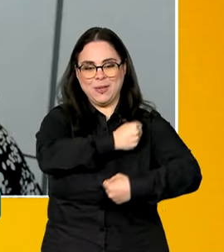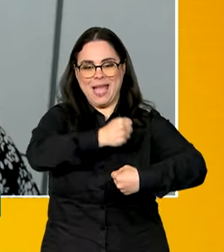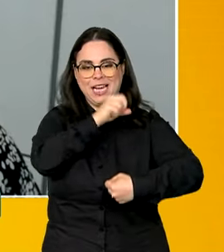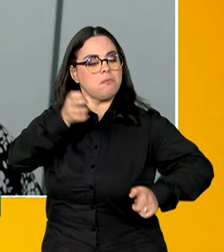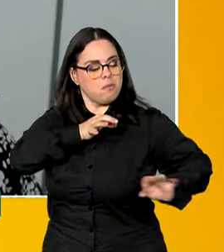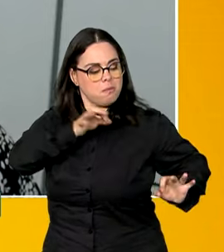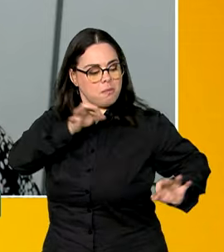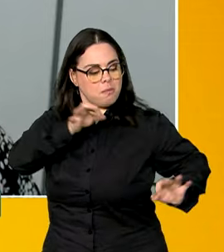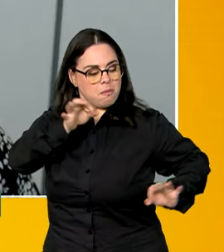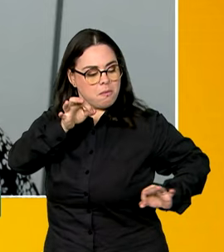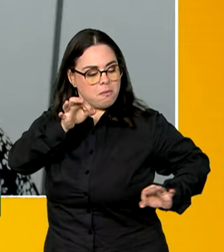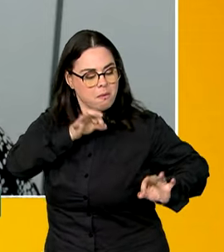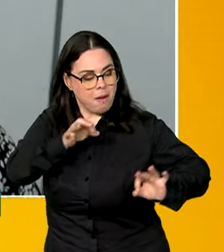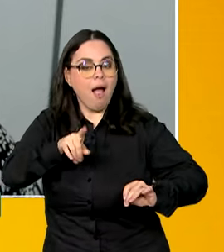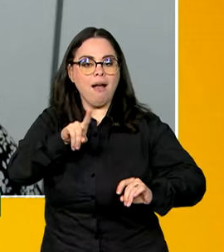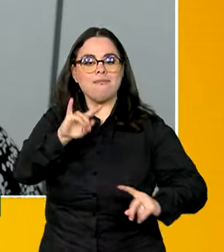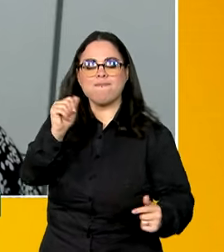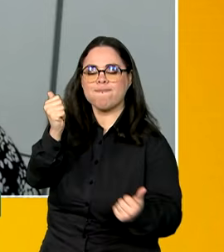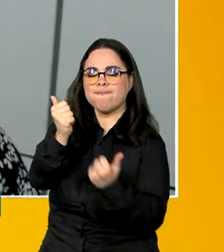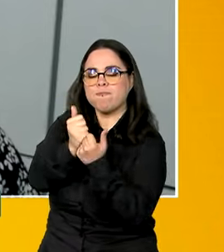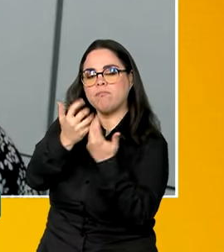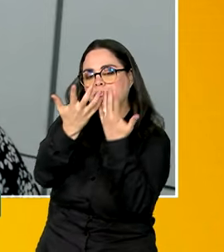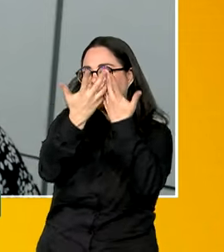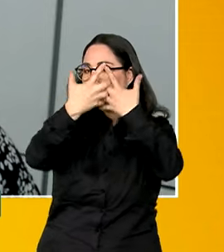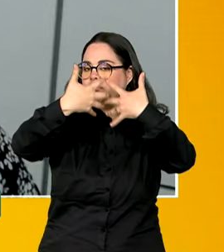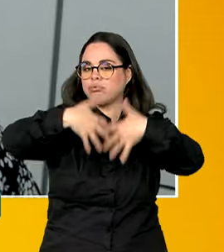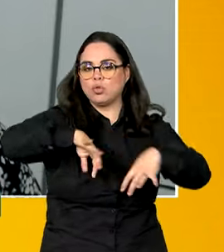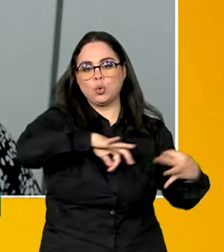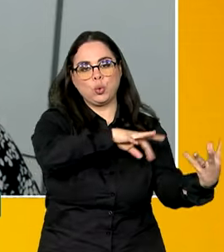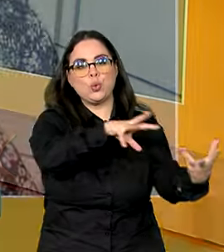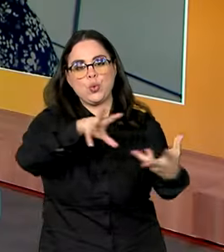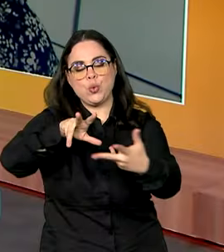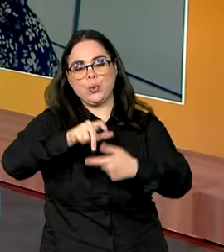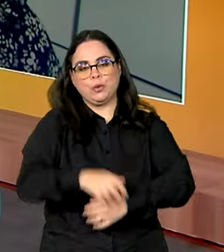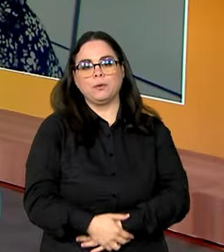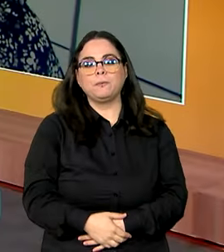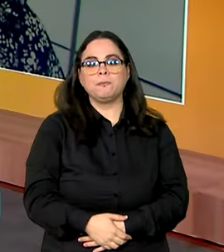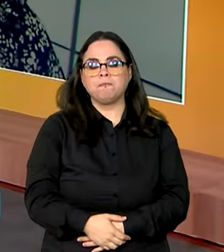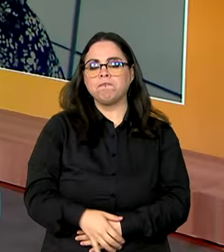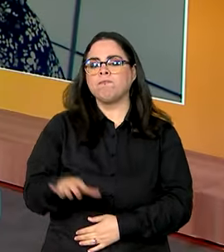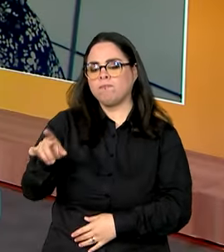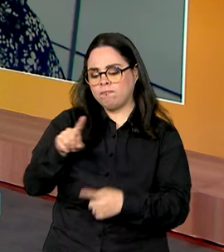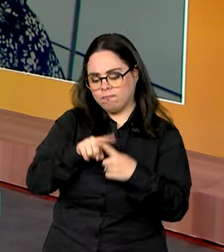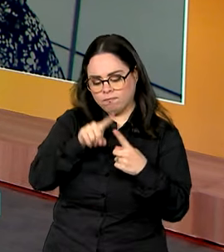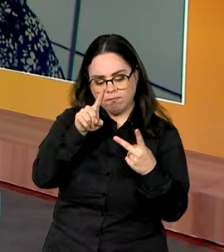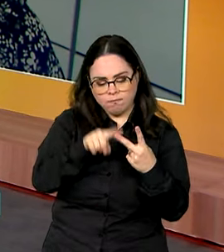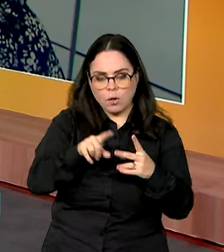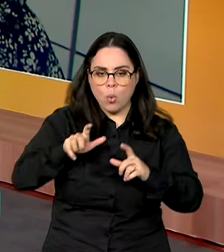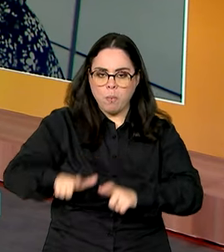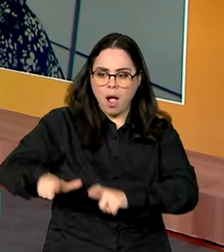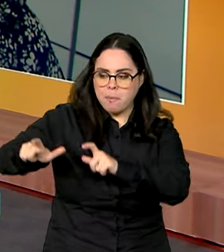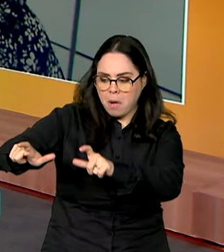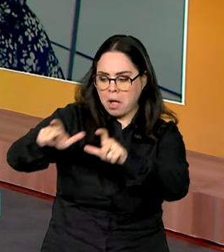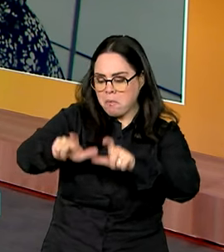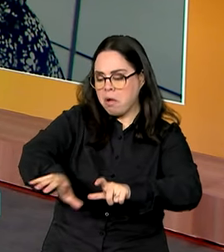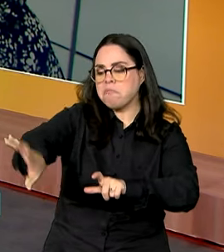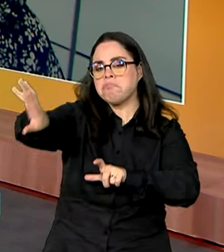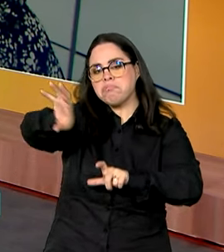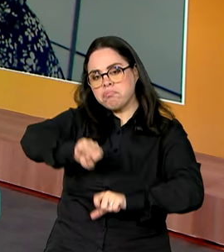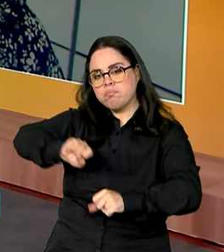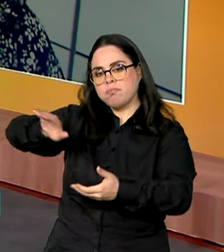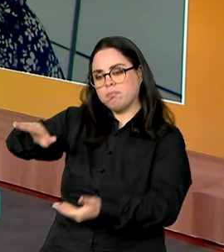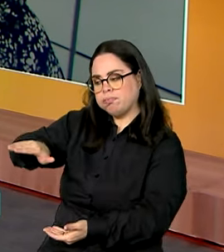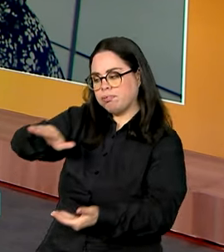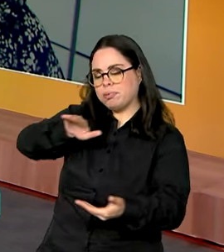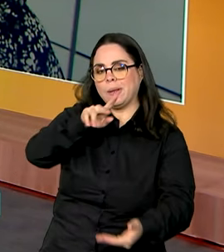alguma maneira, todo o funcionamento das Cozinhas Solidárias. Juntando esses espaços aí, que recebem doações